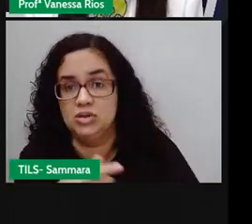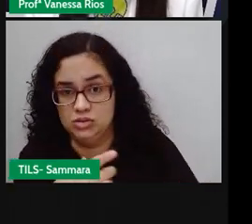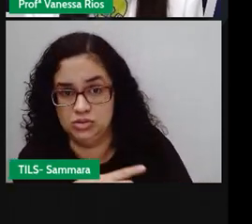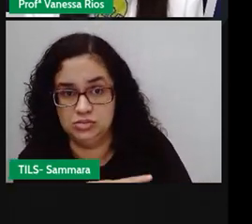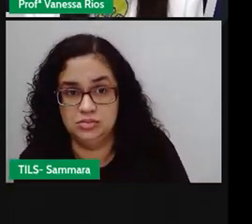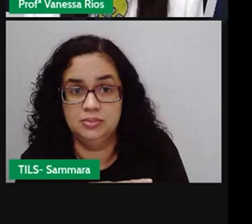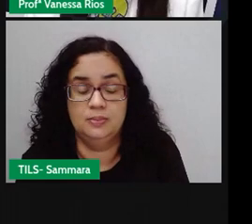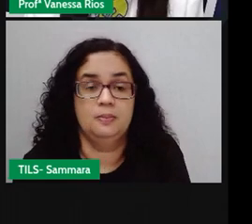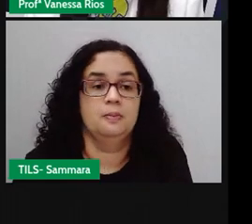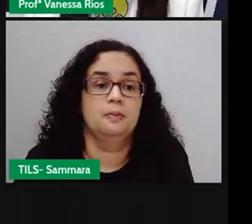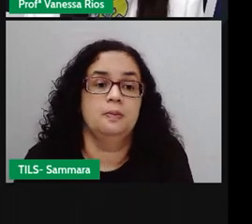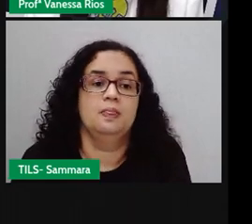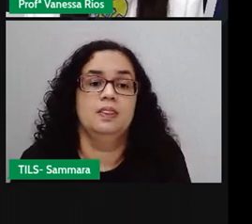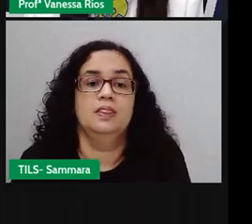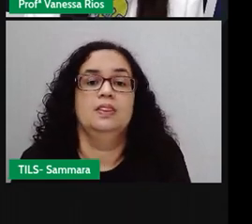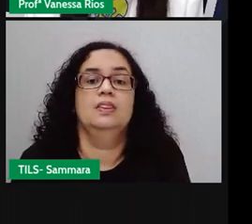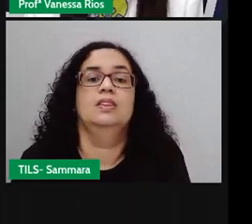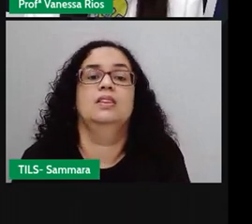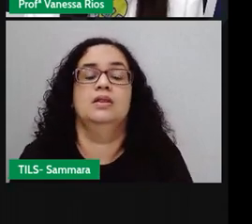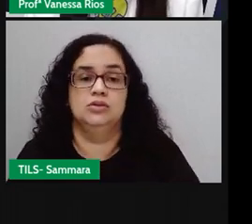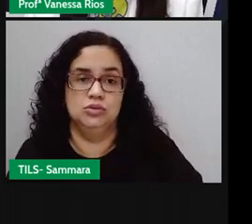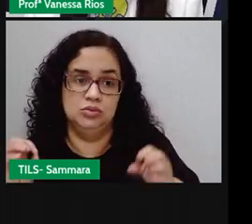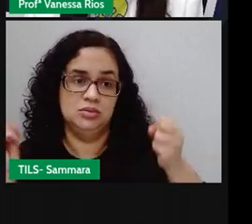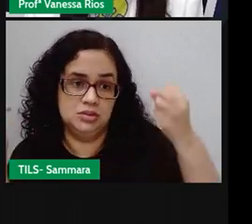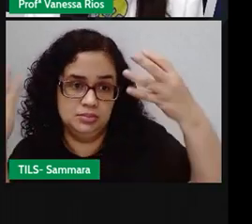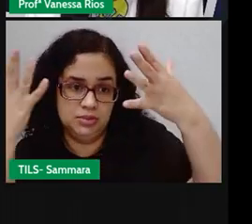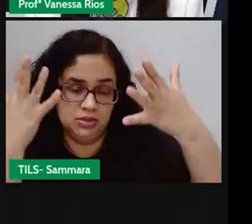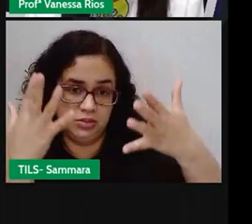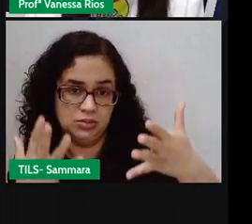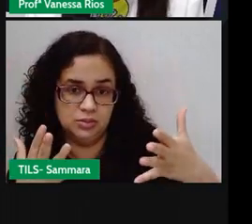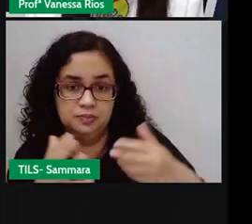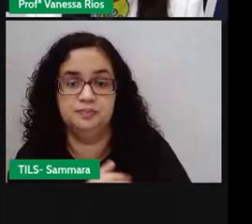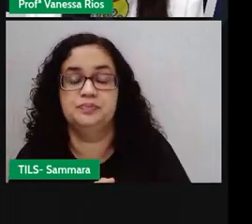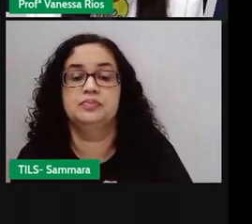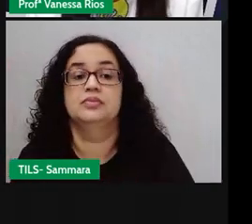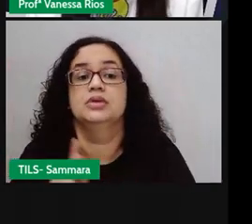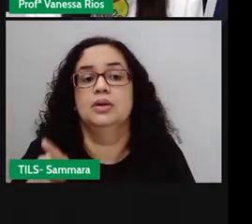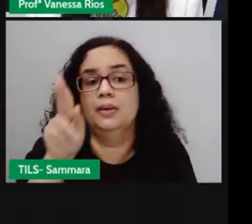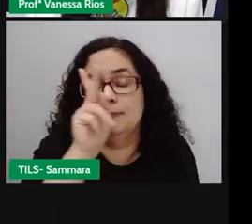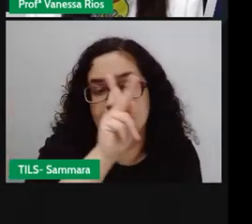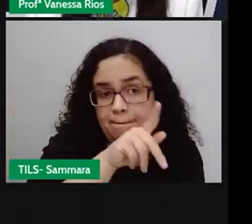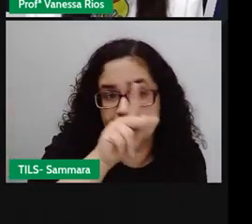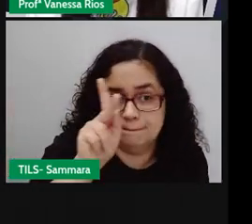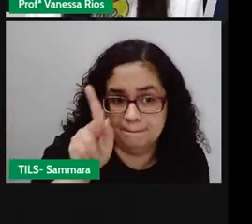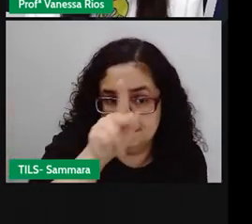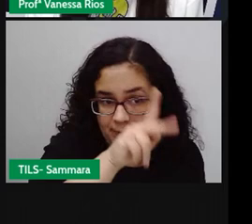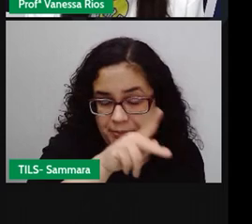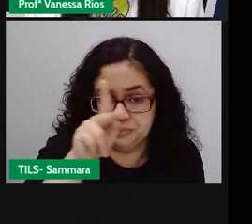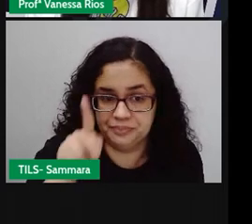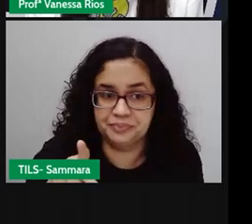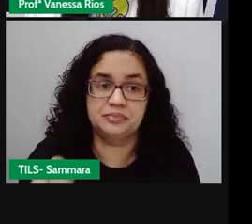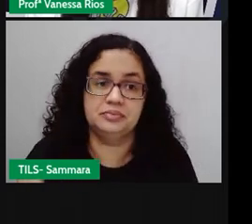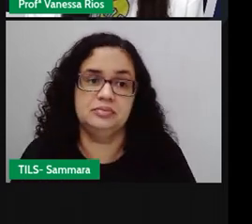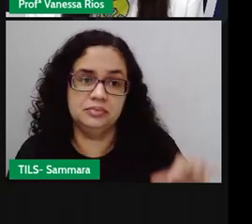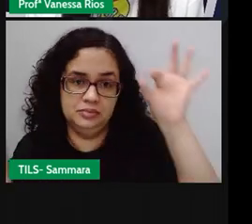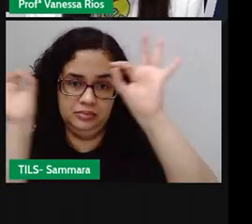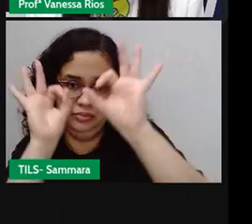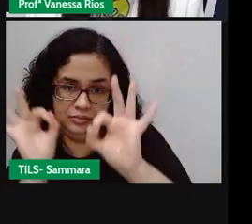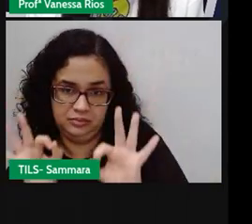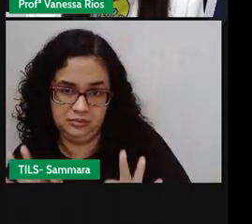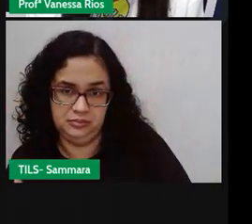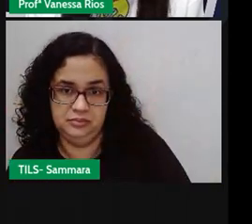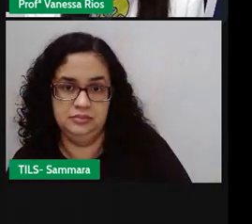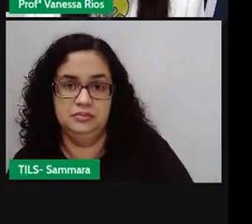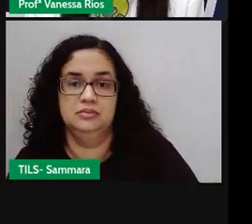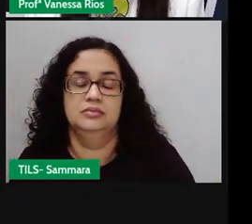Mas observem só aí nas orientações, nas indicações que sua professora ou seu professor preparou para você neste